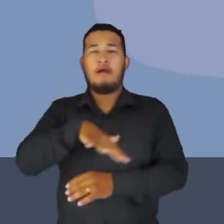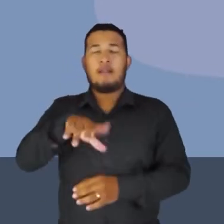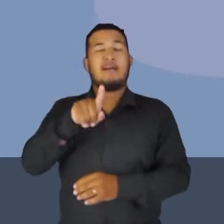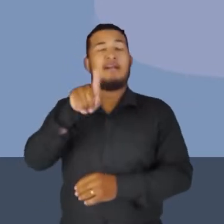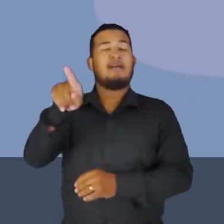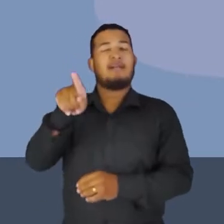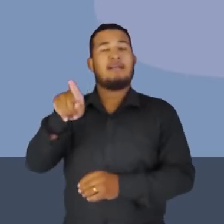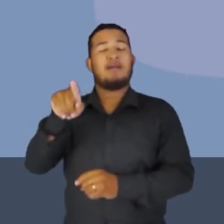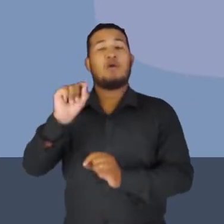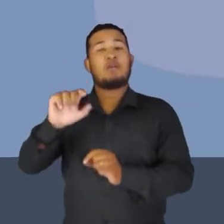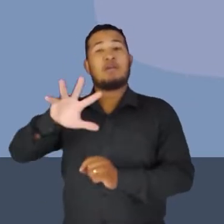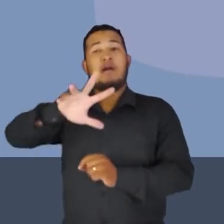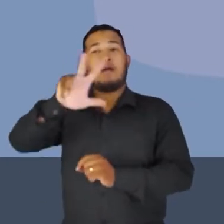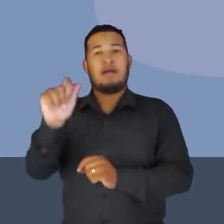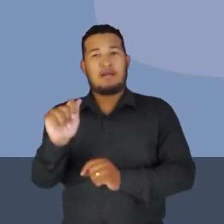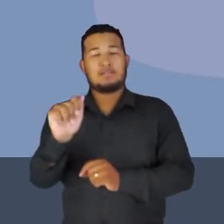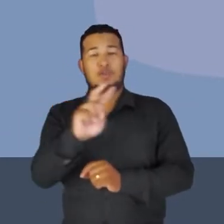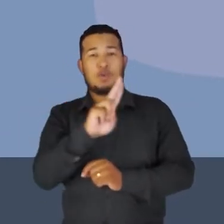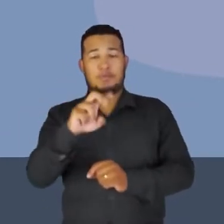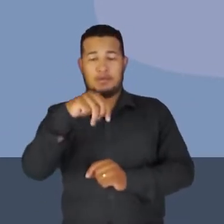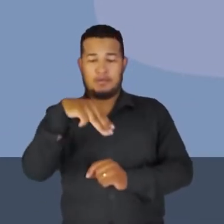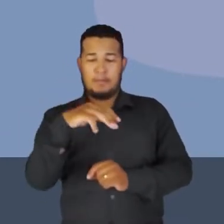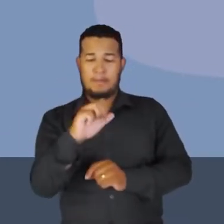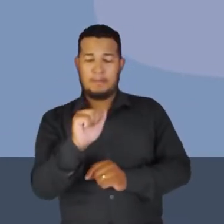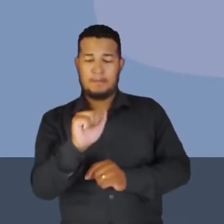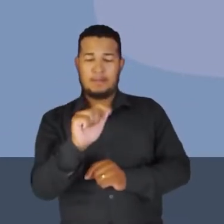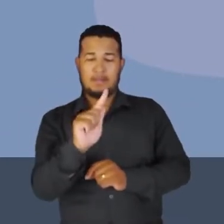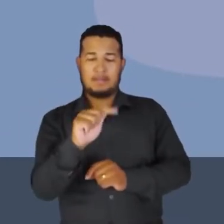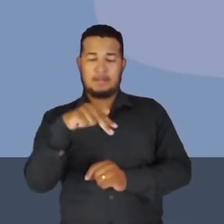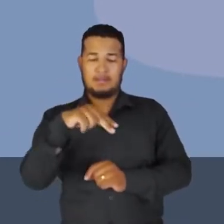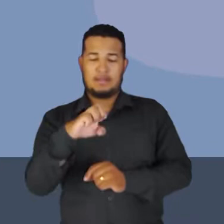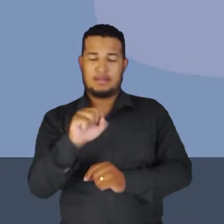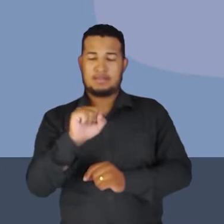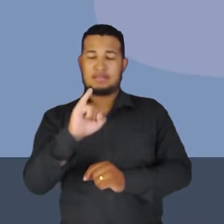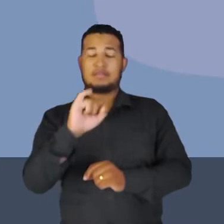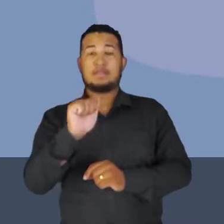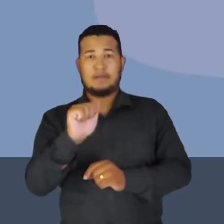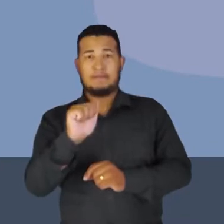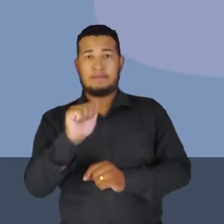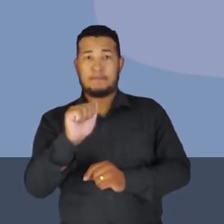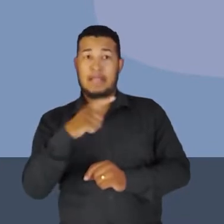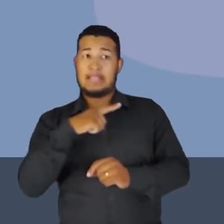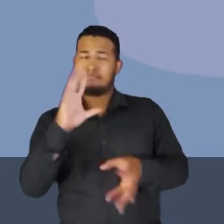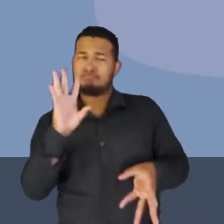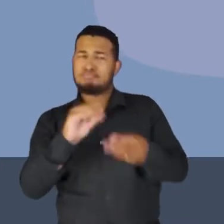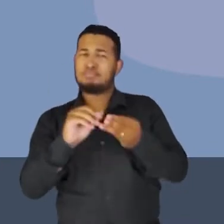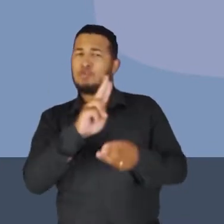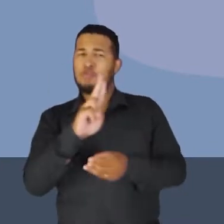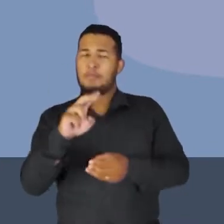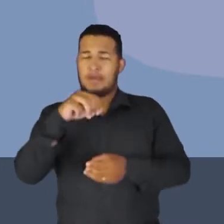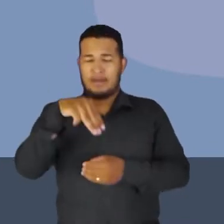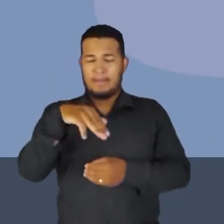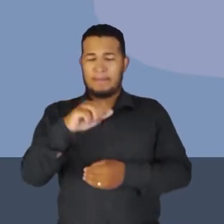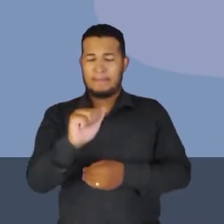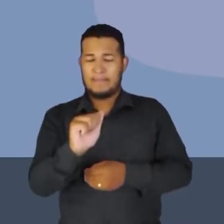Ásia, chamada de Magnésia. Ganhou o nome de Magnetita, que significa